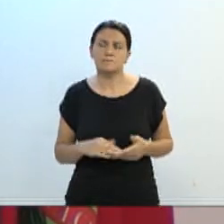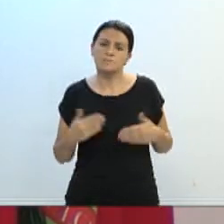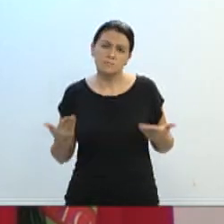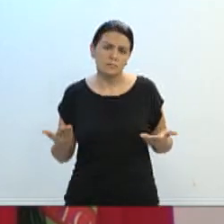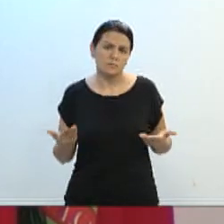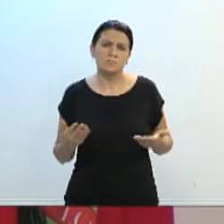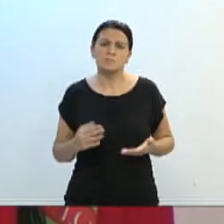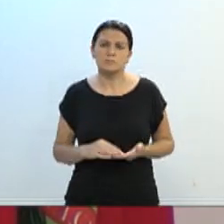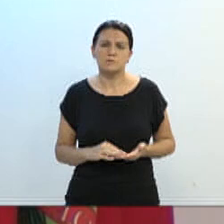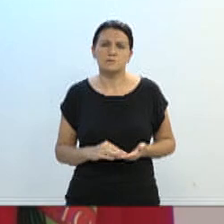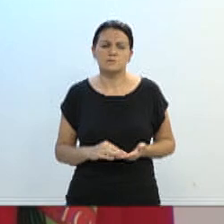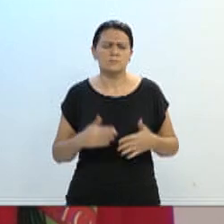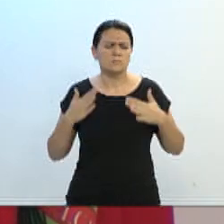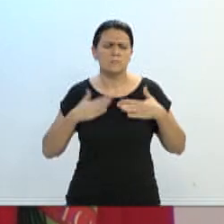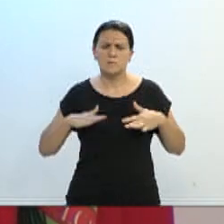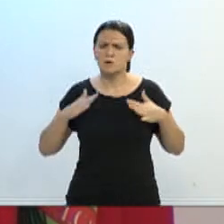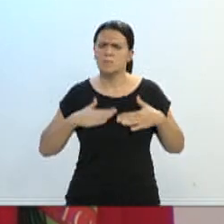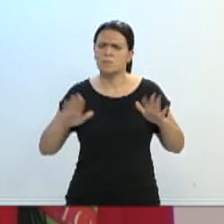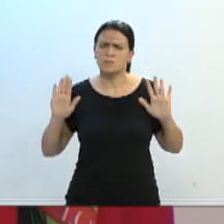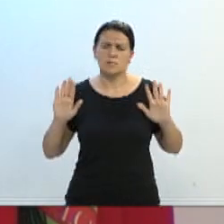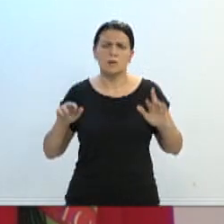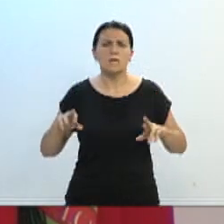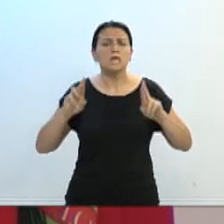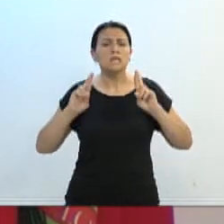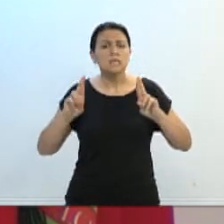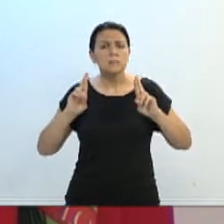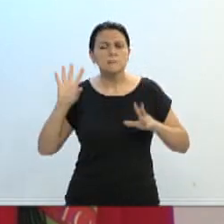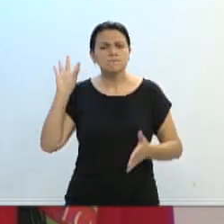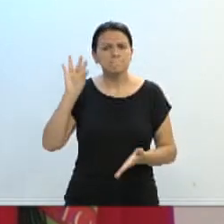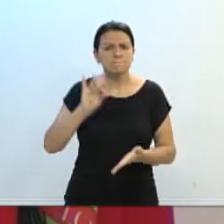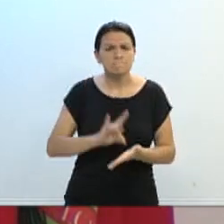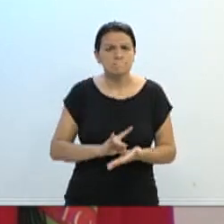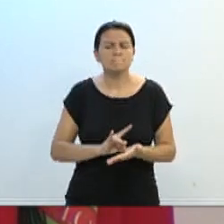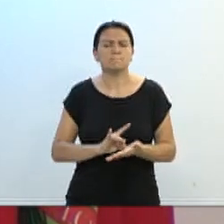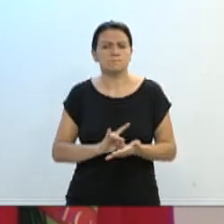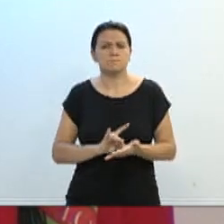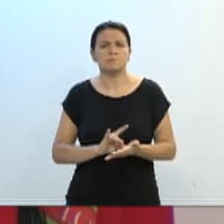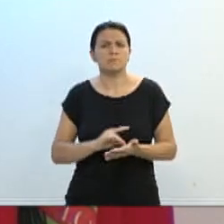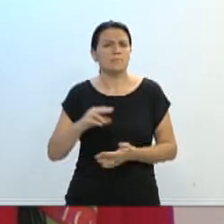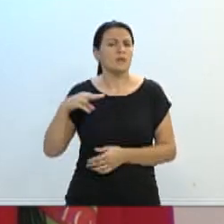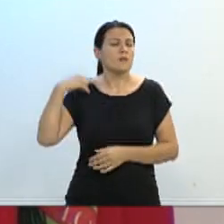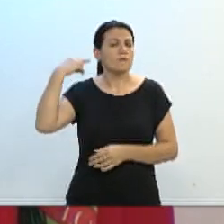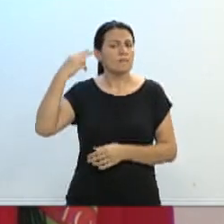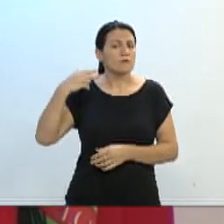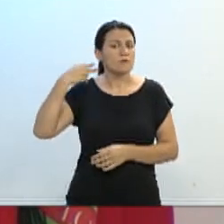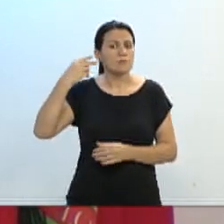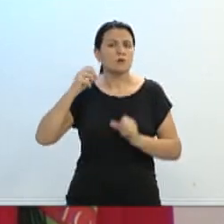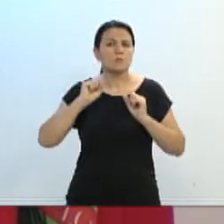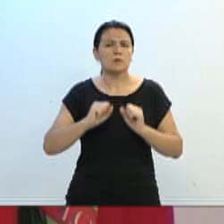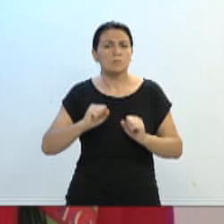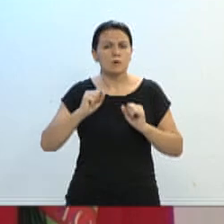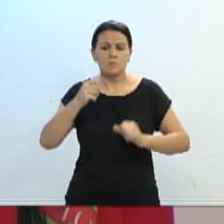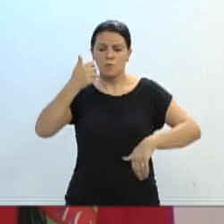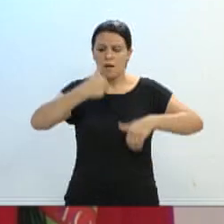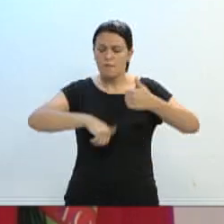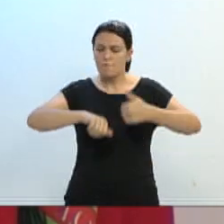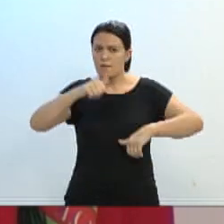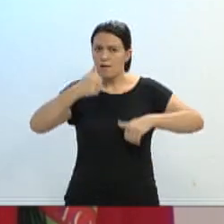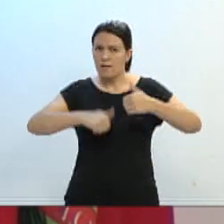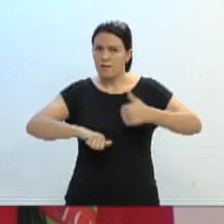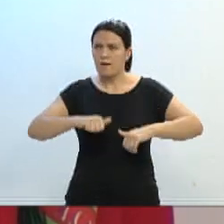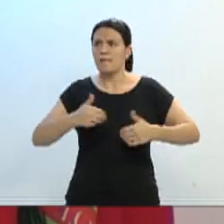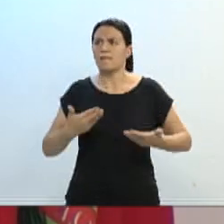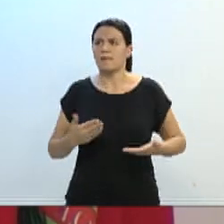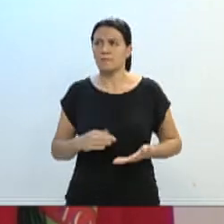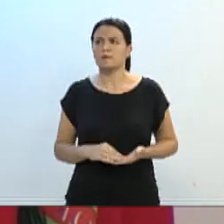dessa forma, de forma tranquila, espero efetivamente que os vereadores possam rever as